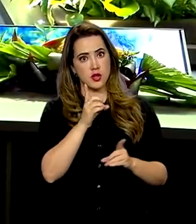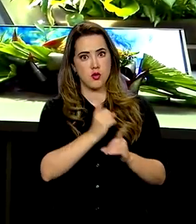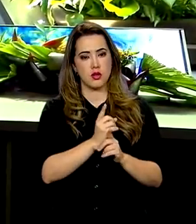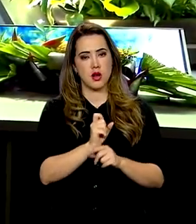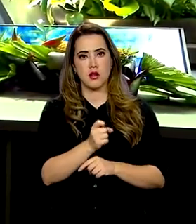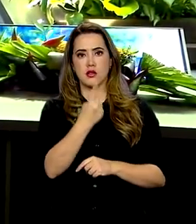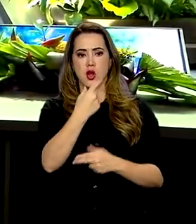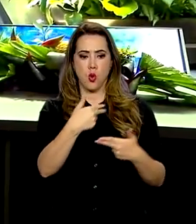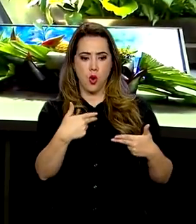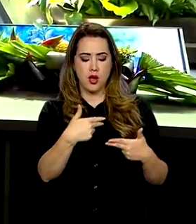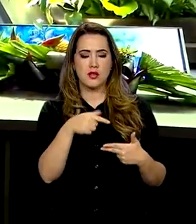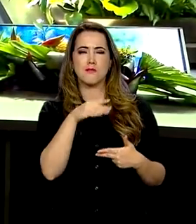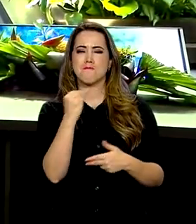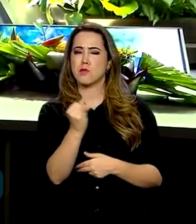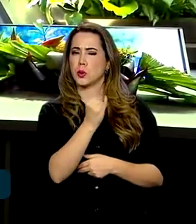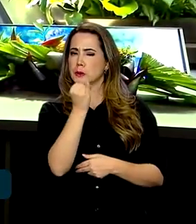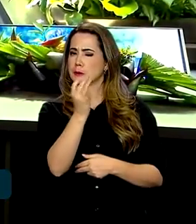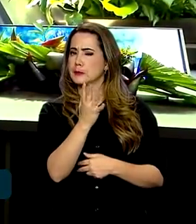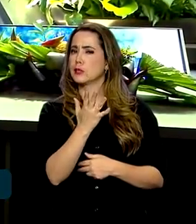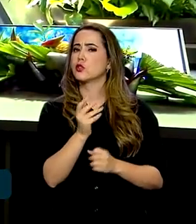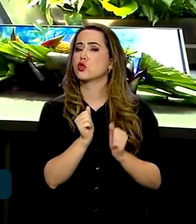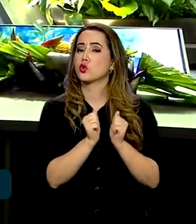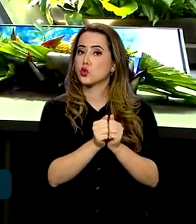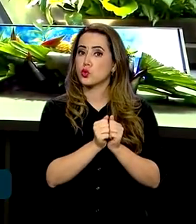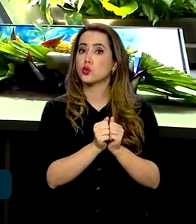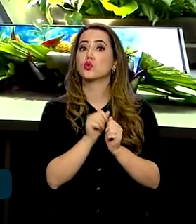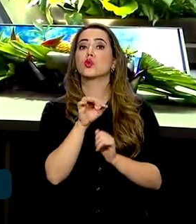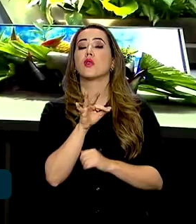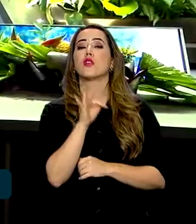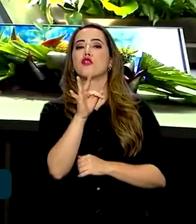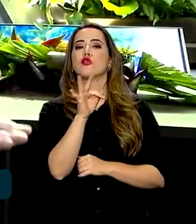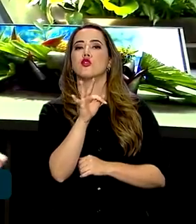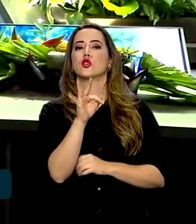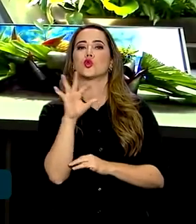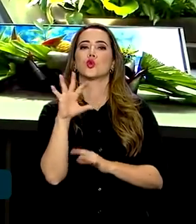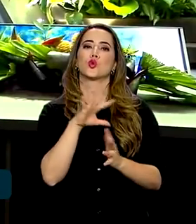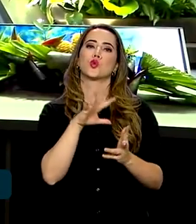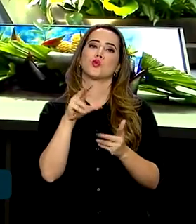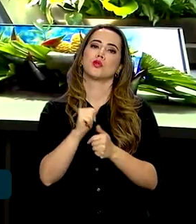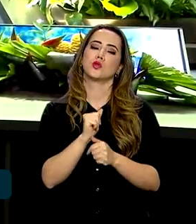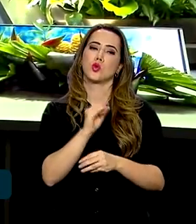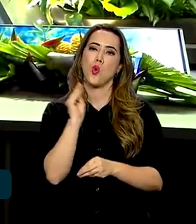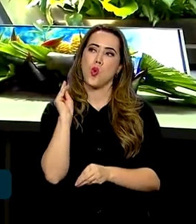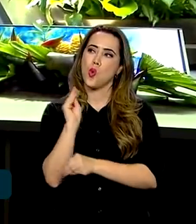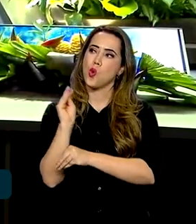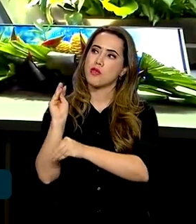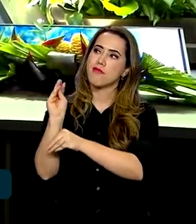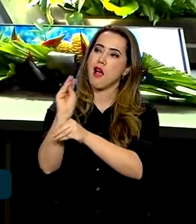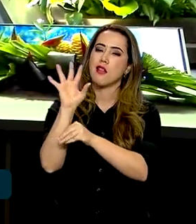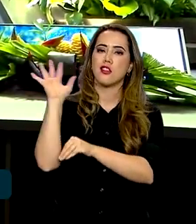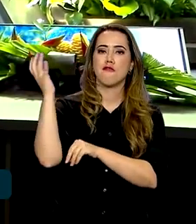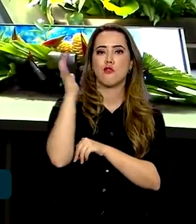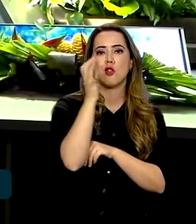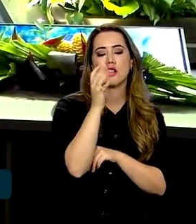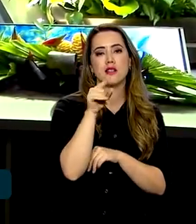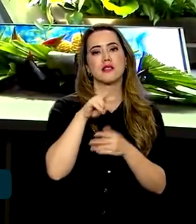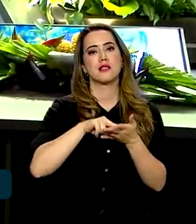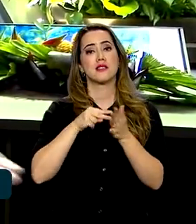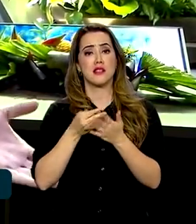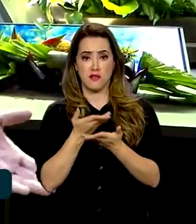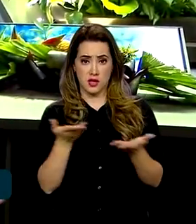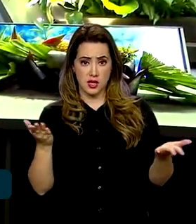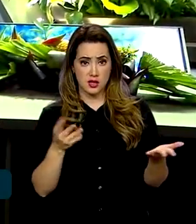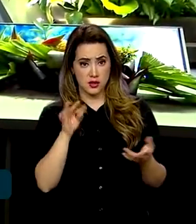tem algo na mão muito valioso, o futuro do planeta. Manter, preservar a floresta amazônica representa isso.